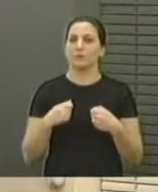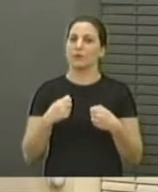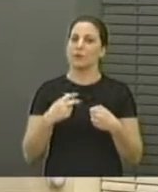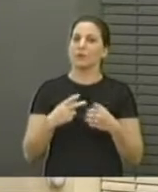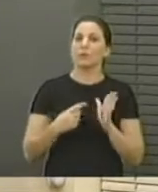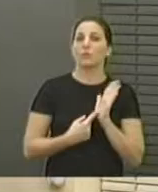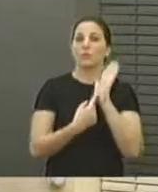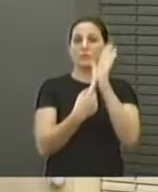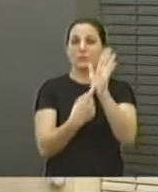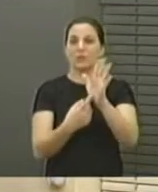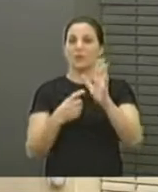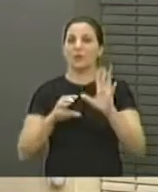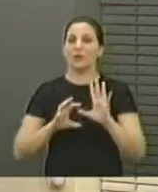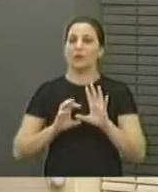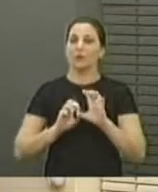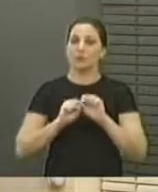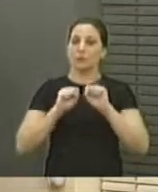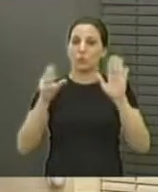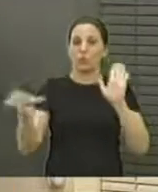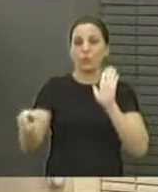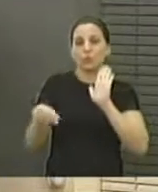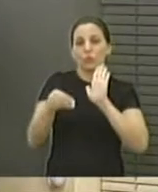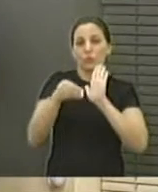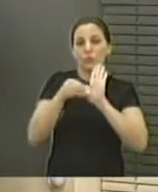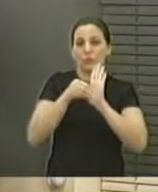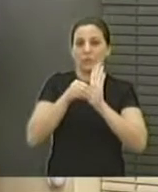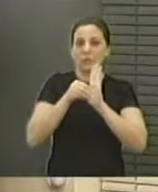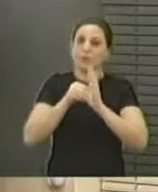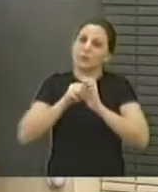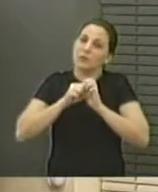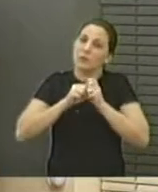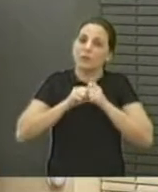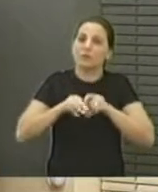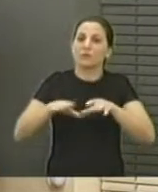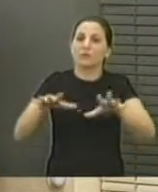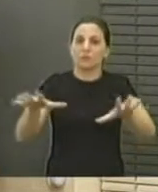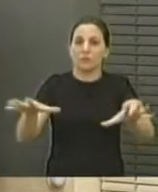contas, do que entra, daquilo que sai, porque o dinheiro que entra lá é público,